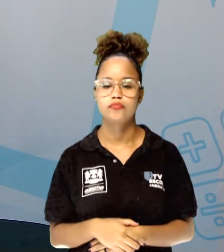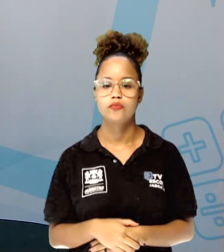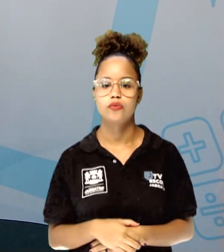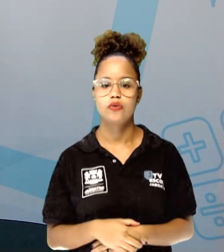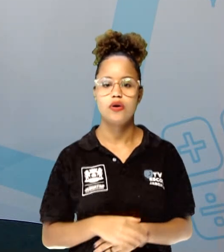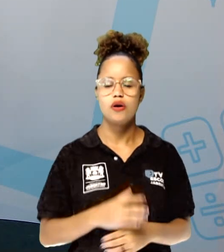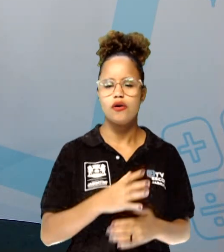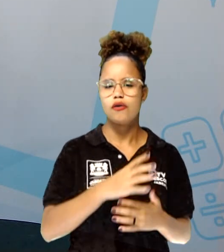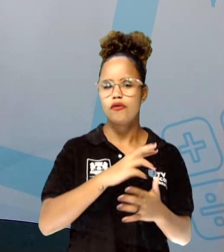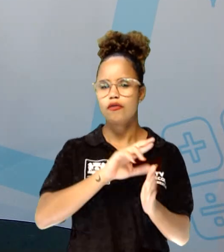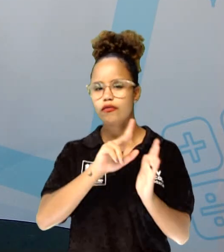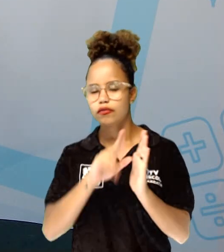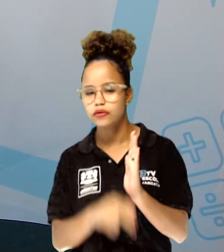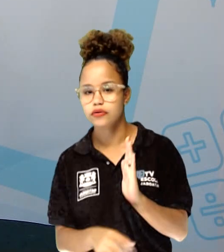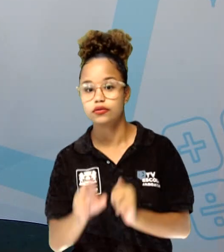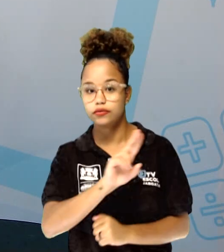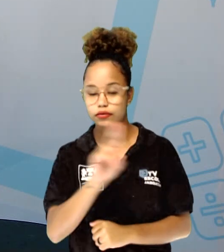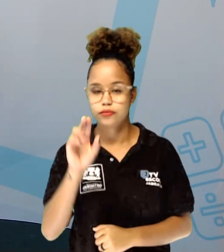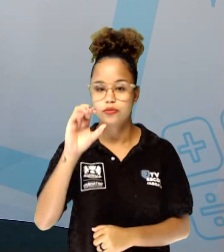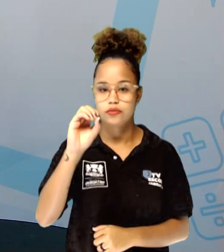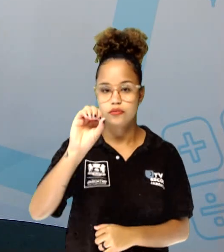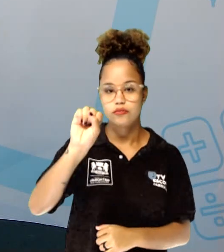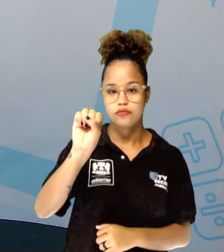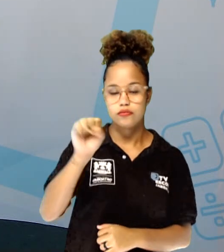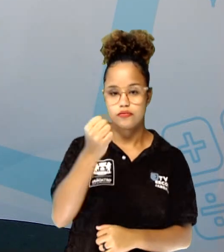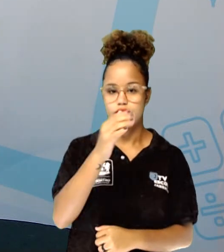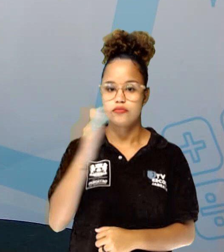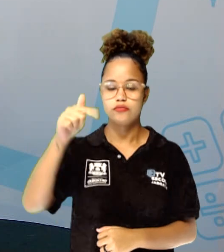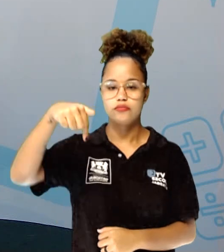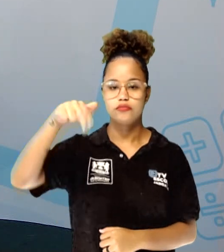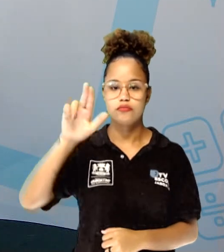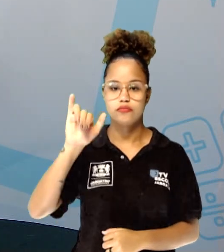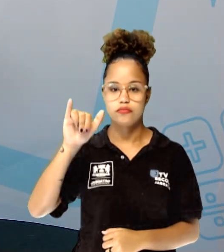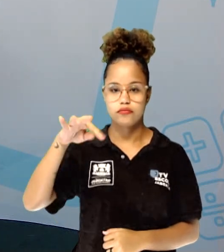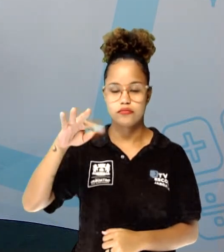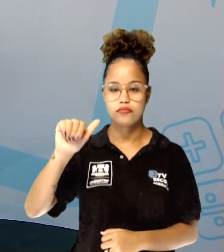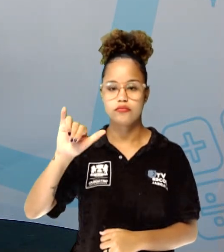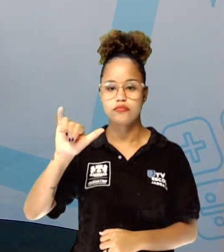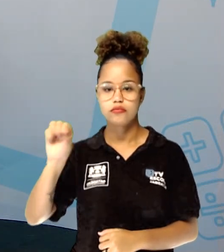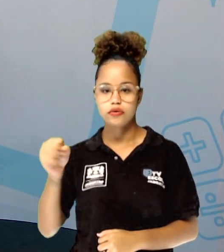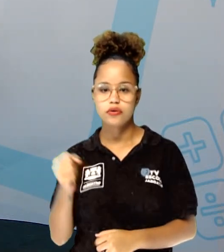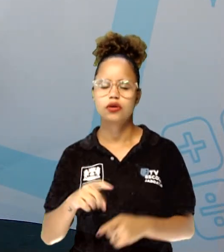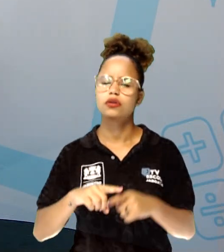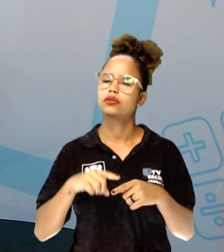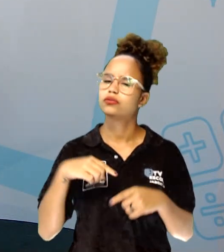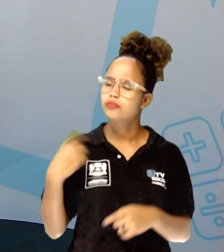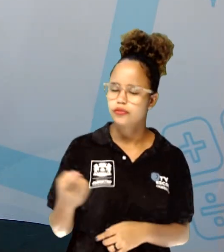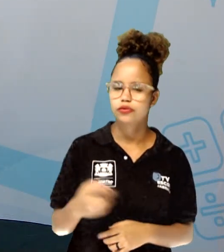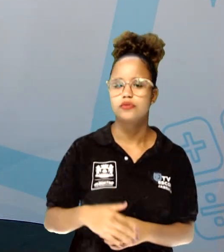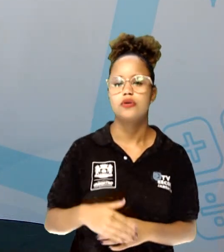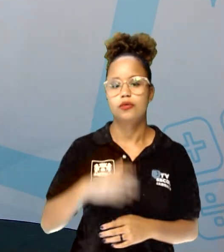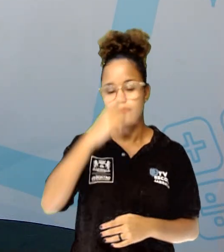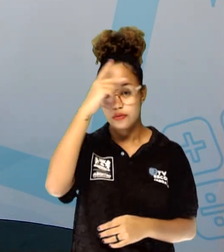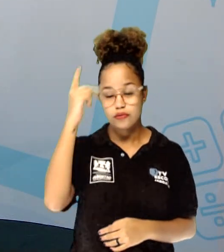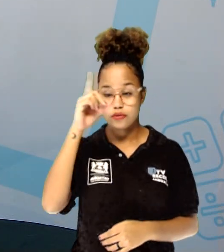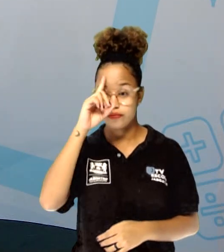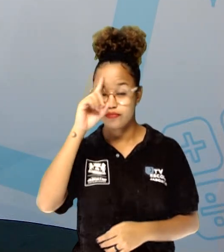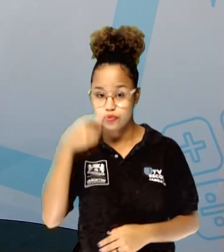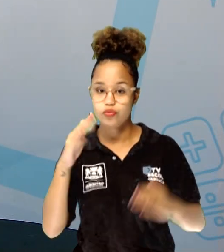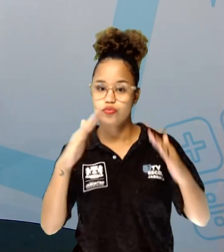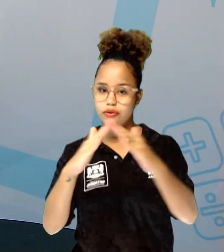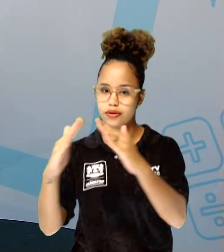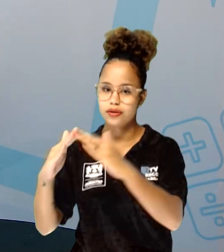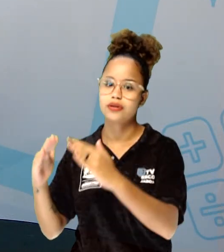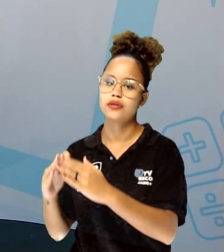dele que se chama Os Quintais. Depois, o dono dessas casas, que essas casas eram alugadas, pede as casas.